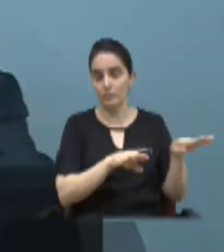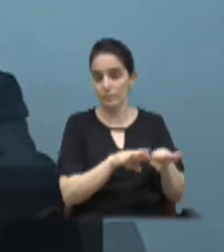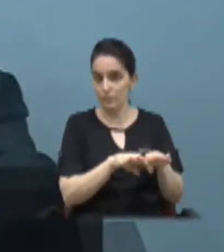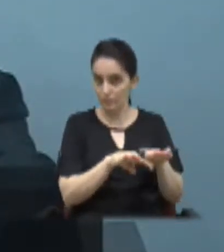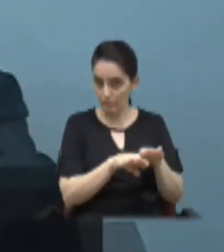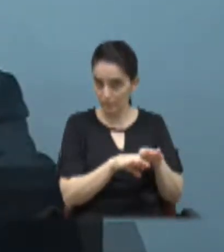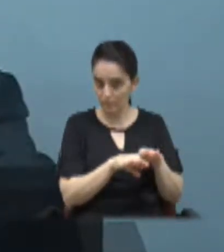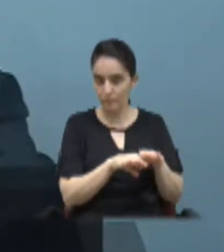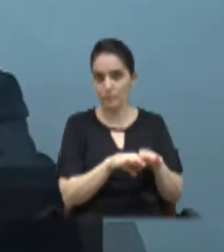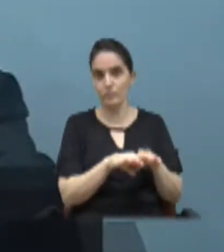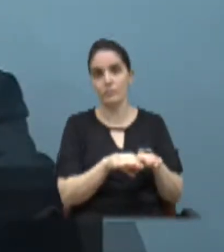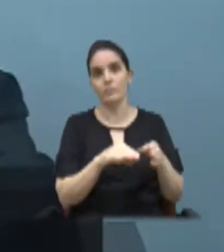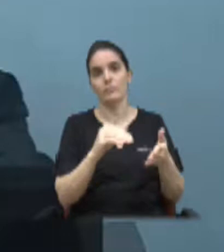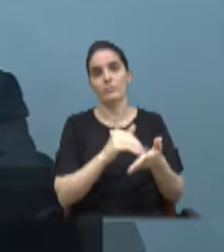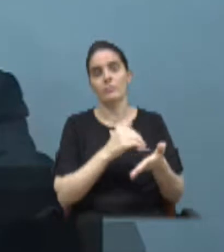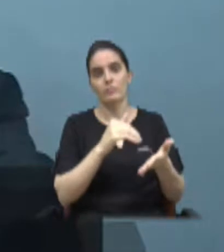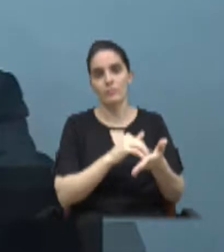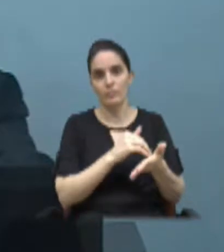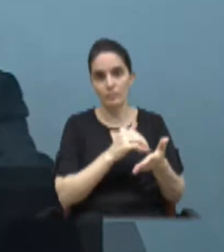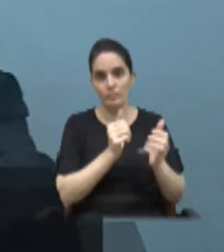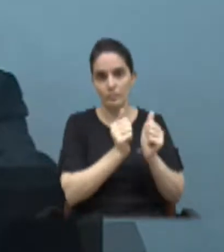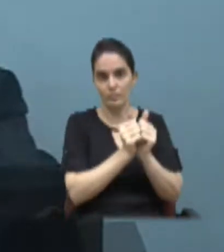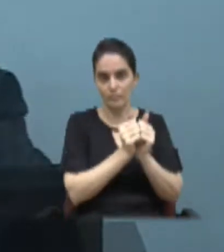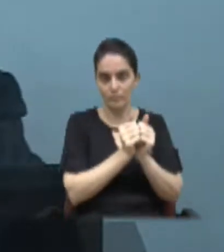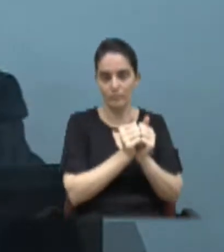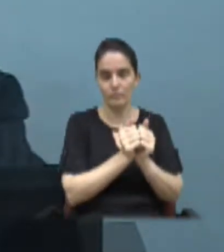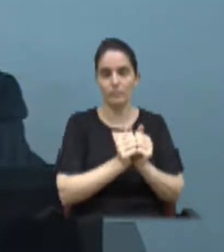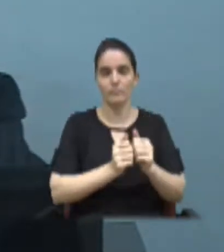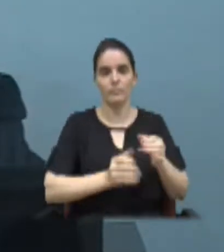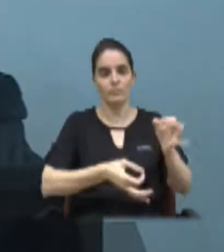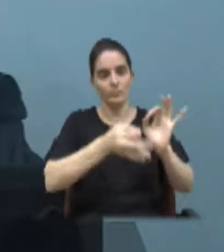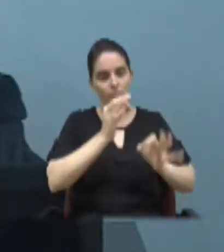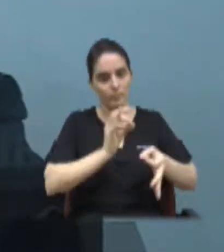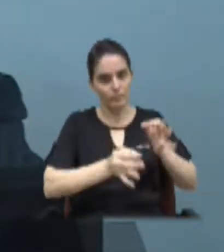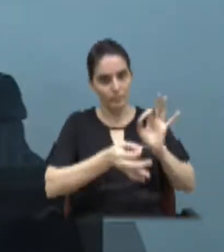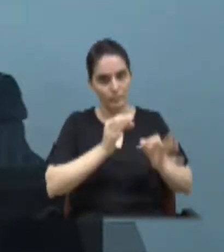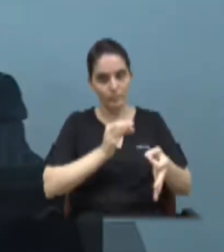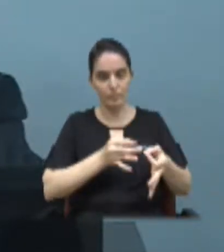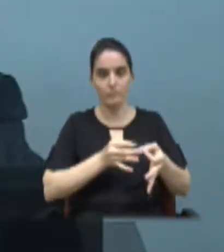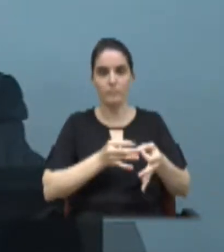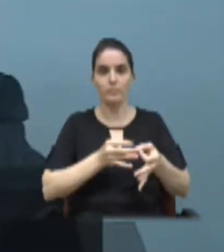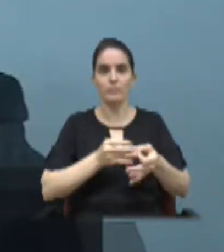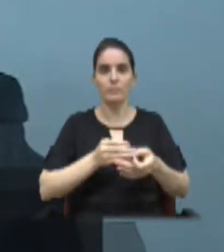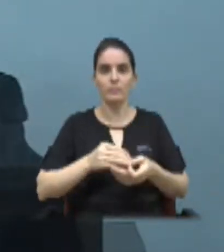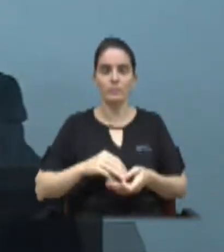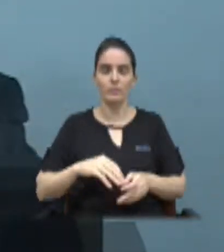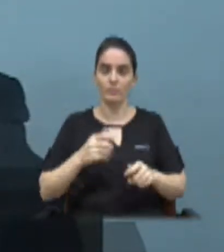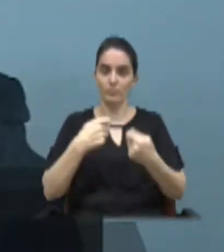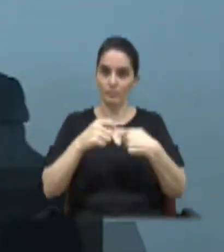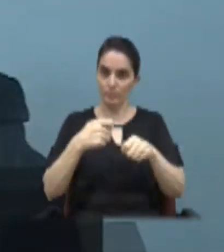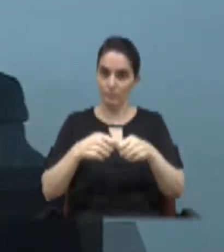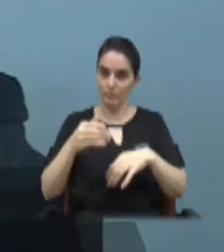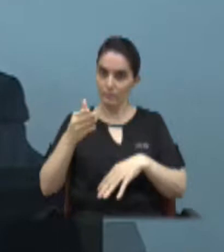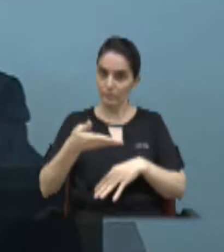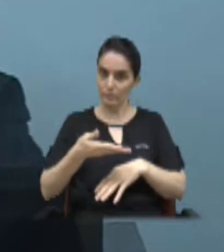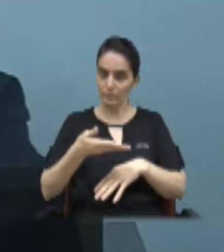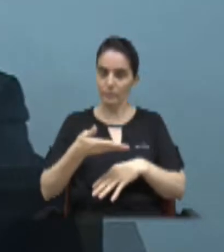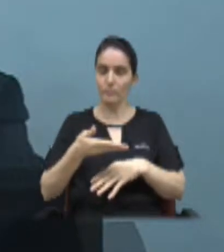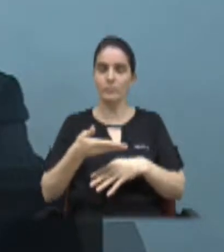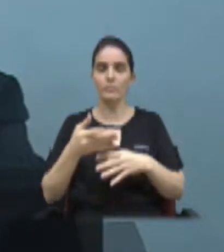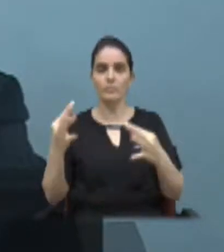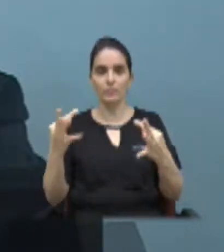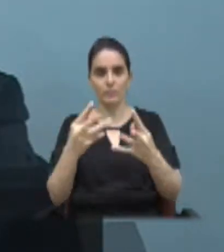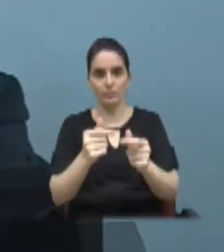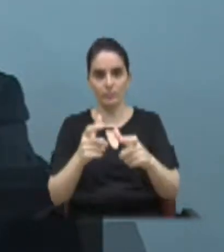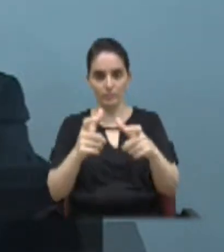emitido pela Secretaria de Assuntos Jurídicos. O entendimento da atual administração em todos os setores